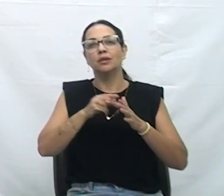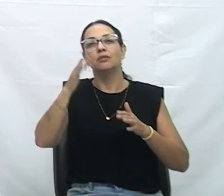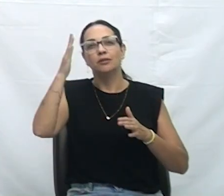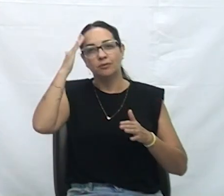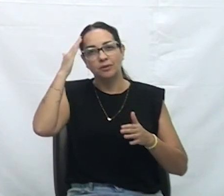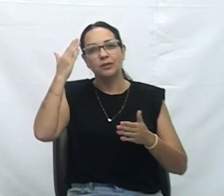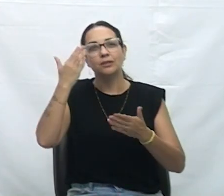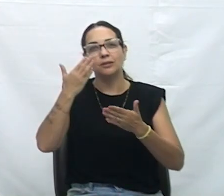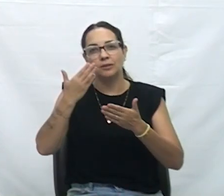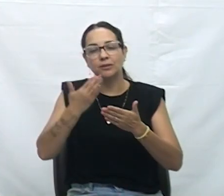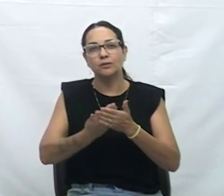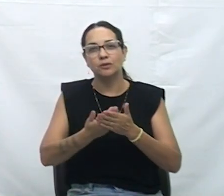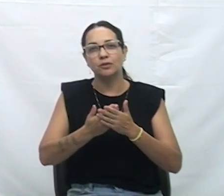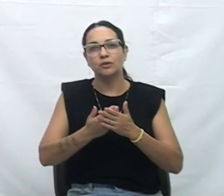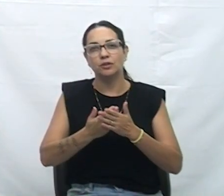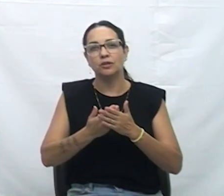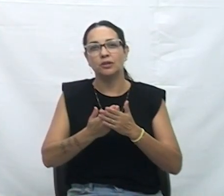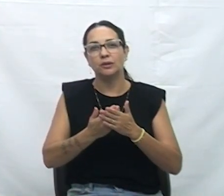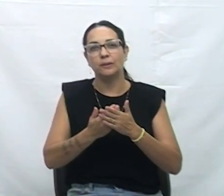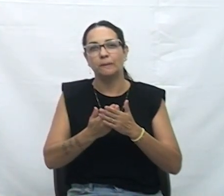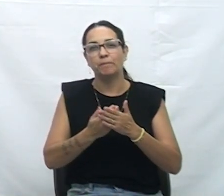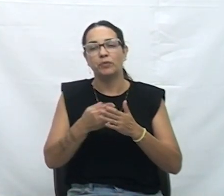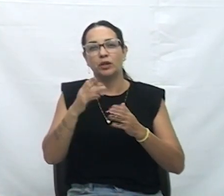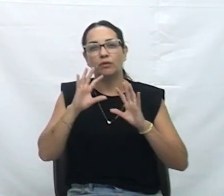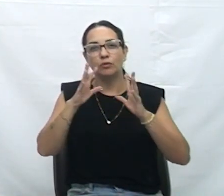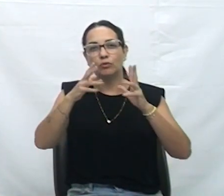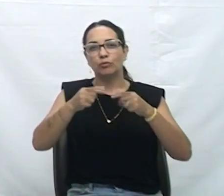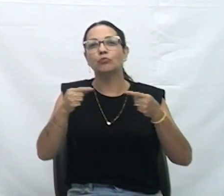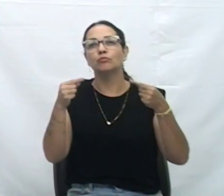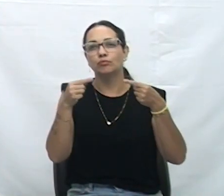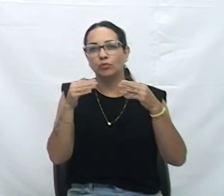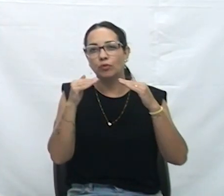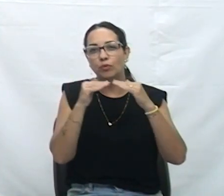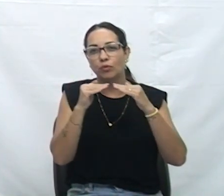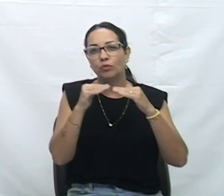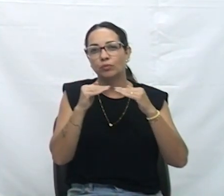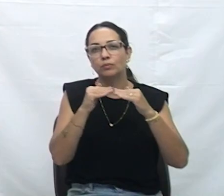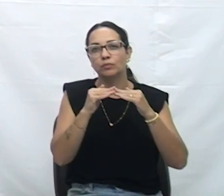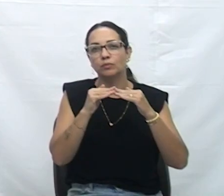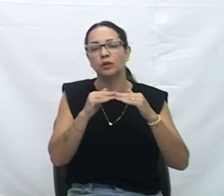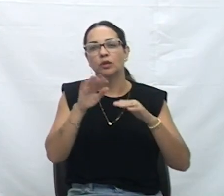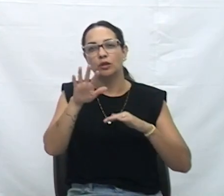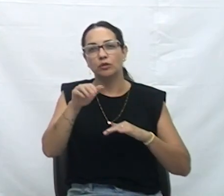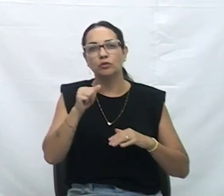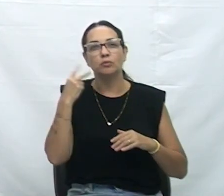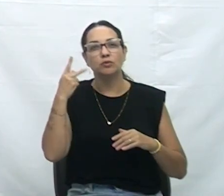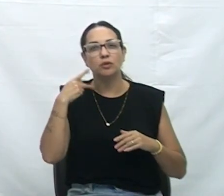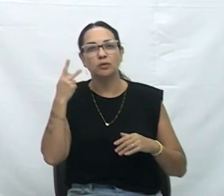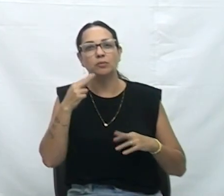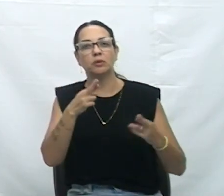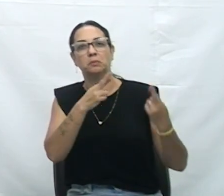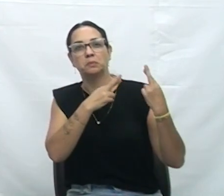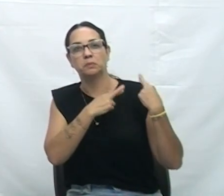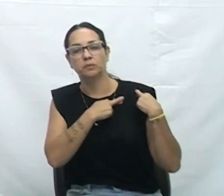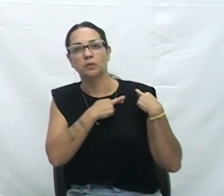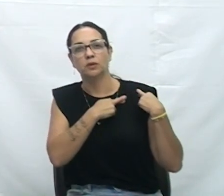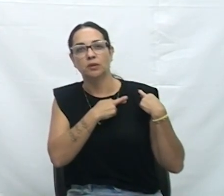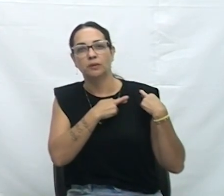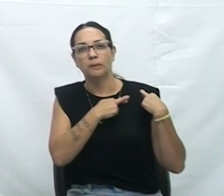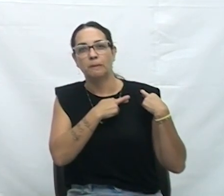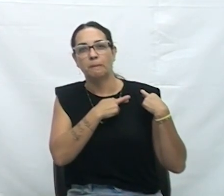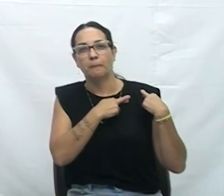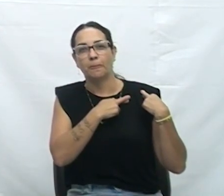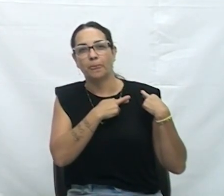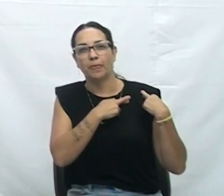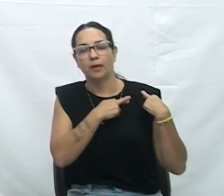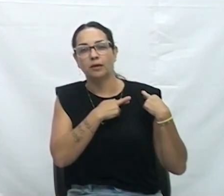dessa casa será pela inconstitucionalidade, mas chamo os vereadores para a responsabilidade, porque assim que esse projeto se apresentar de